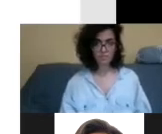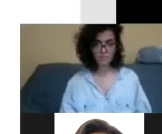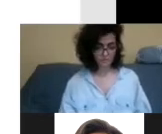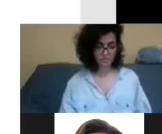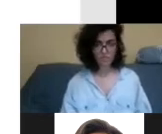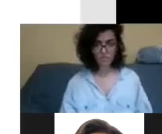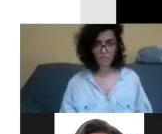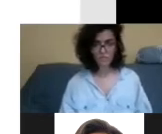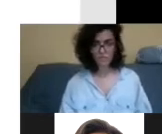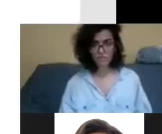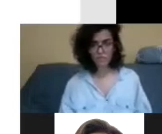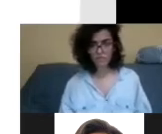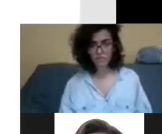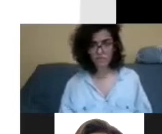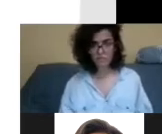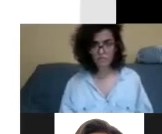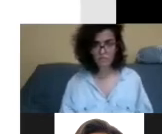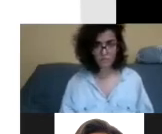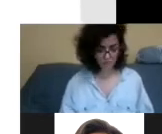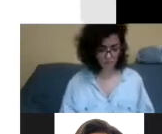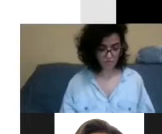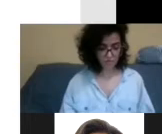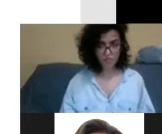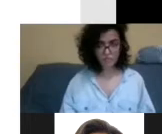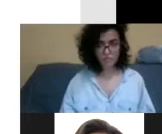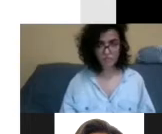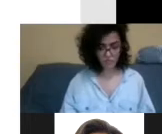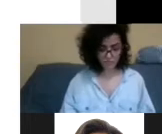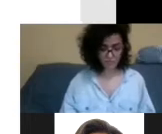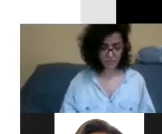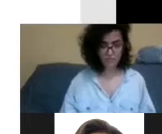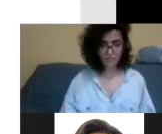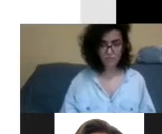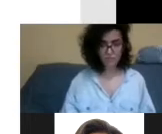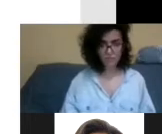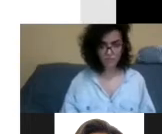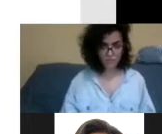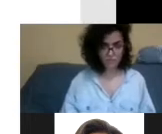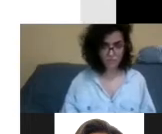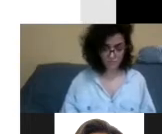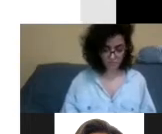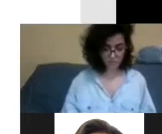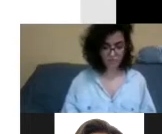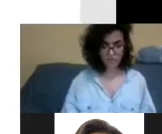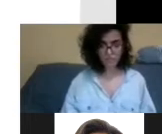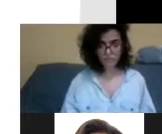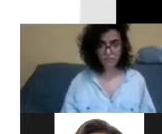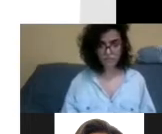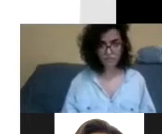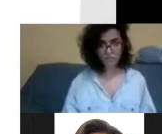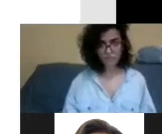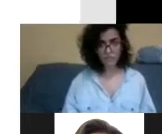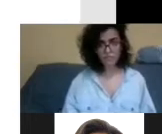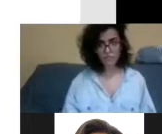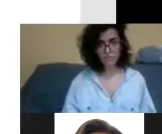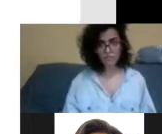para textos de linguagem simples, no Ceará, eles têm um núcleo que também está se encarregando de